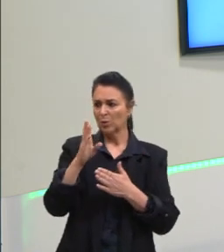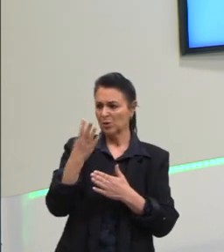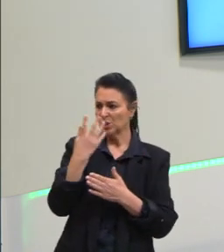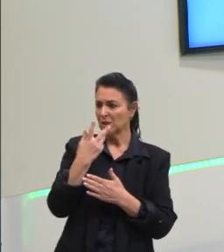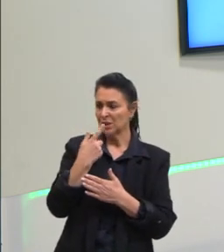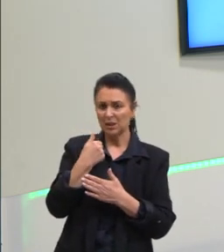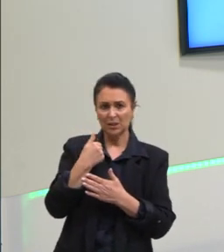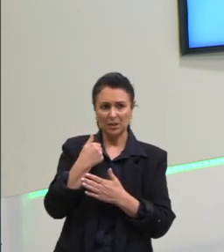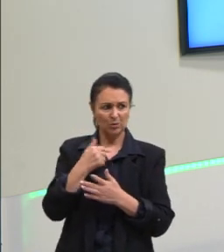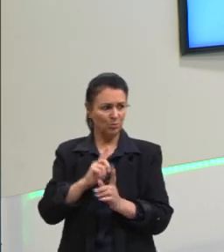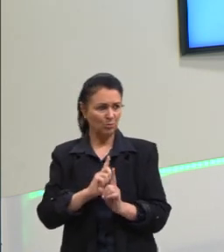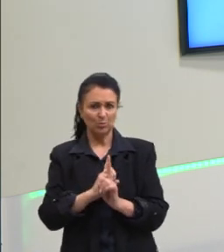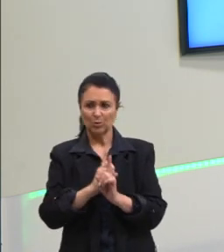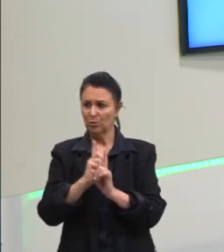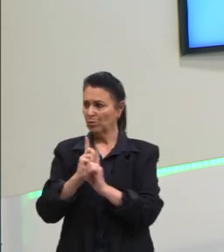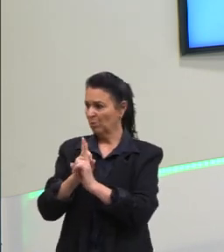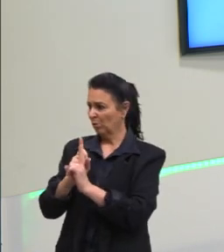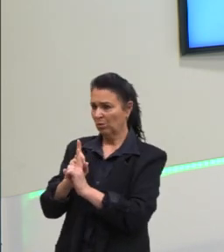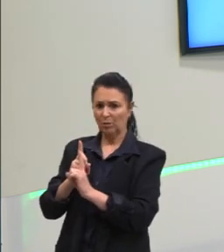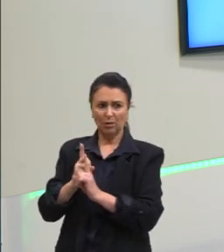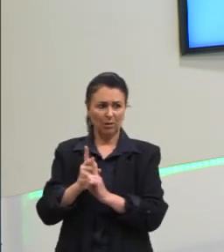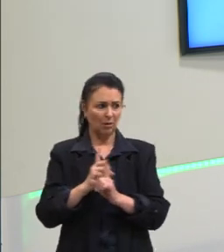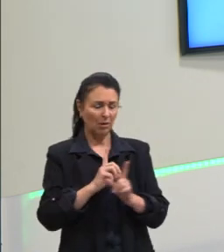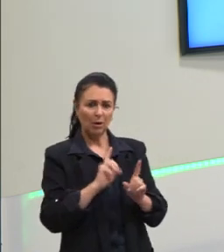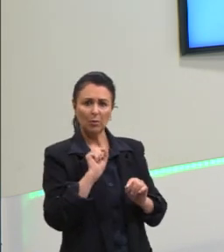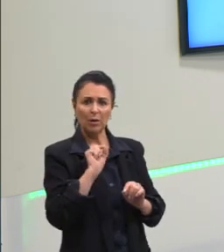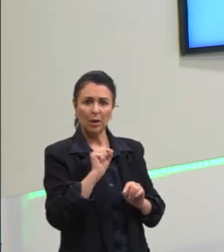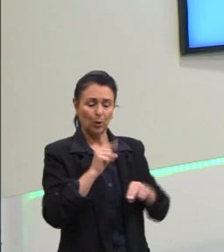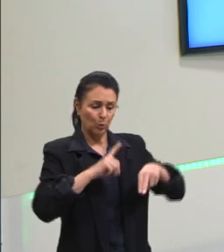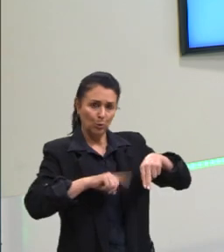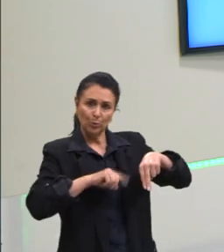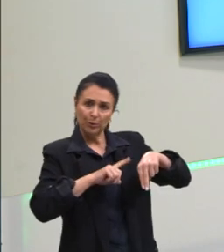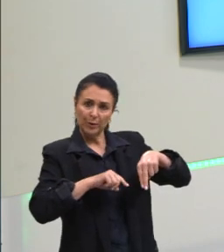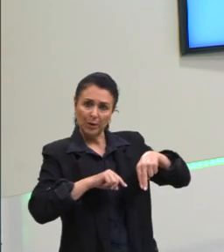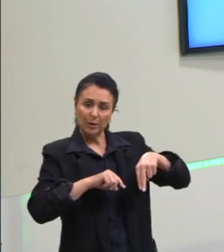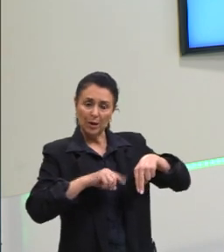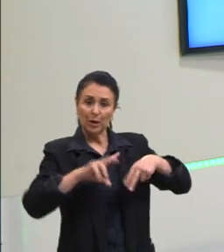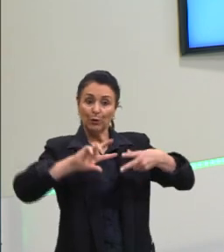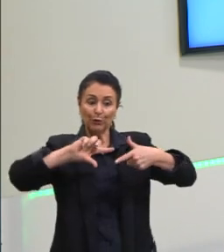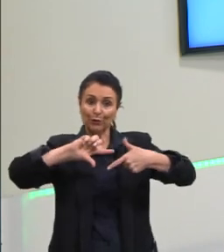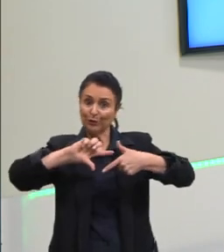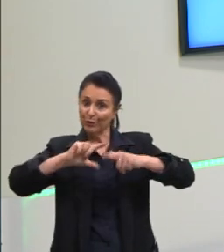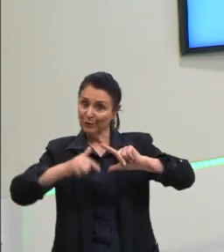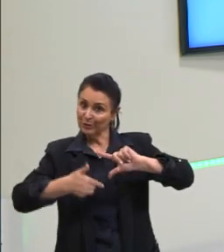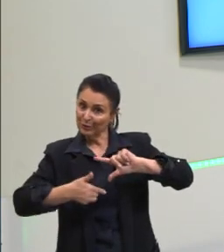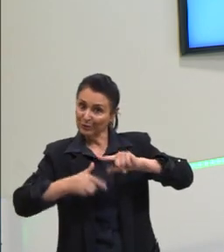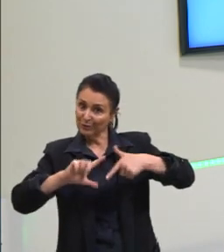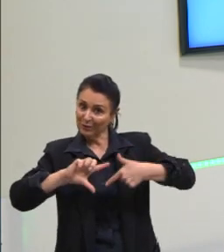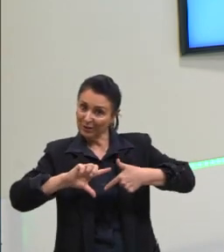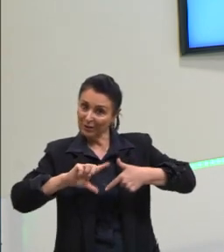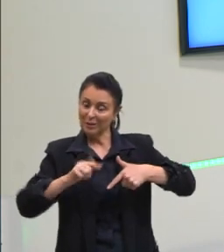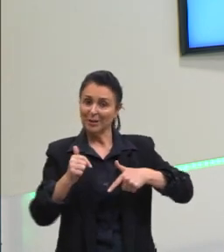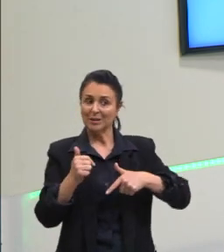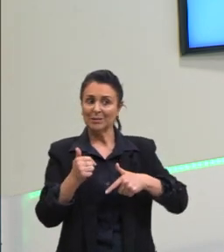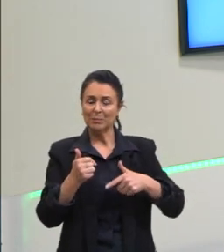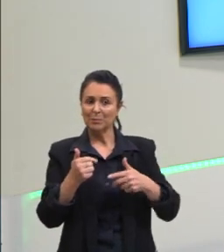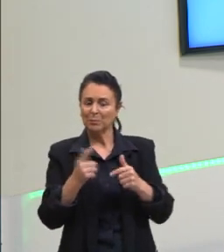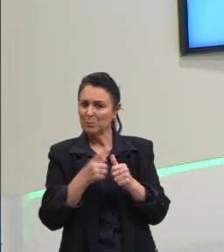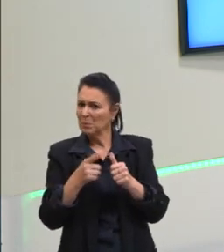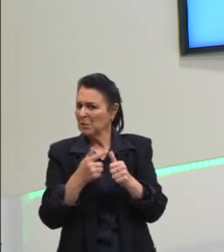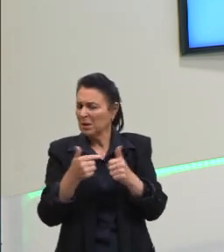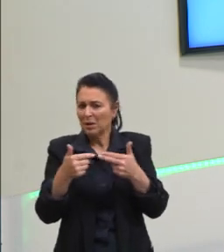depara, então, primeiramente com os números naturais, com formas geométricas, eu acho que é a primeira coisa que a gente se depara quando a gente está, por exemplo,